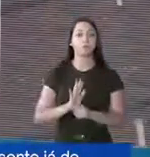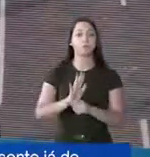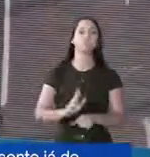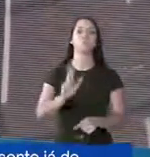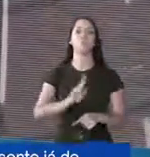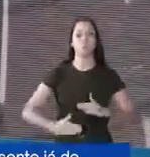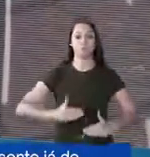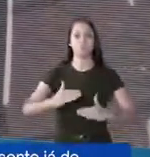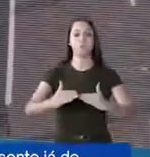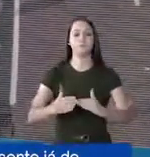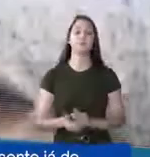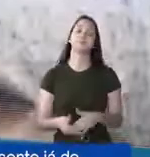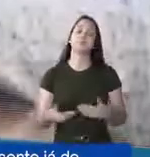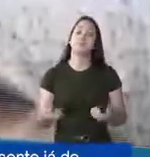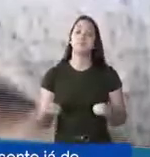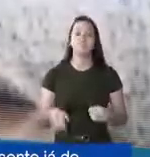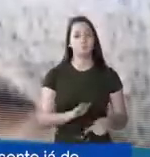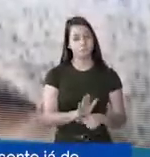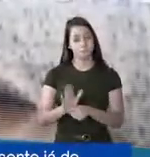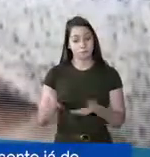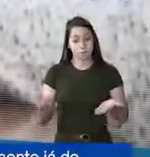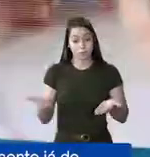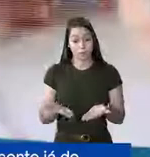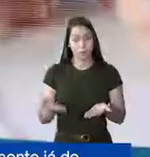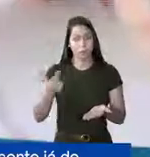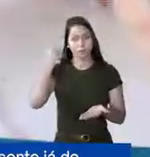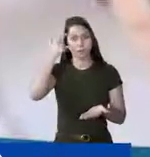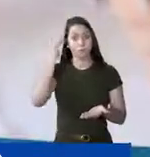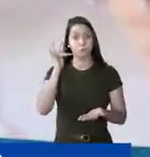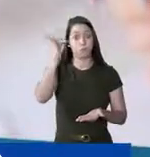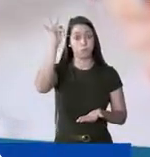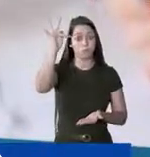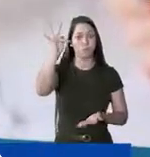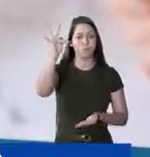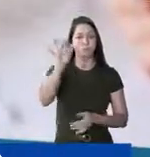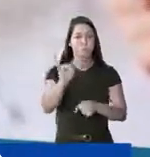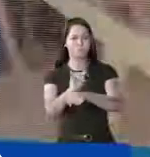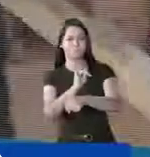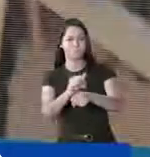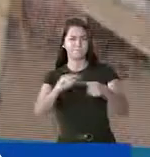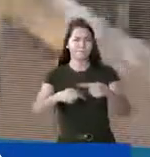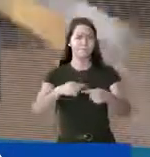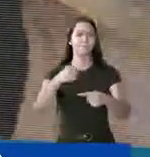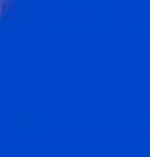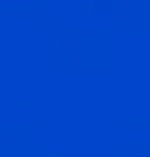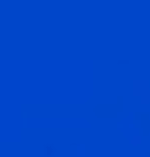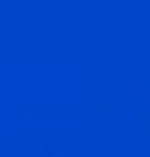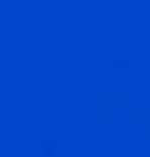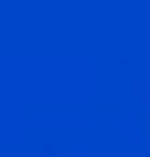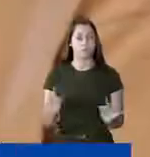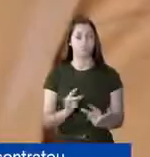cidade funcionando. Enfim, era preciso cuidar do presente já de olho no futuro, planejando a cidade para depois da crise.